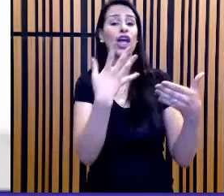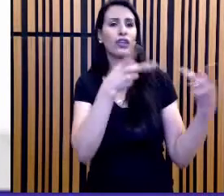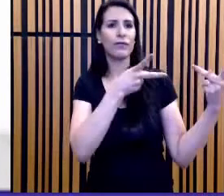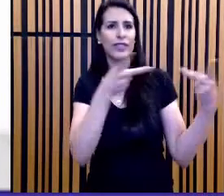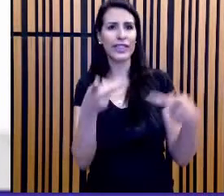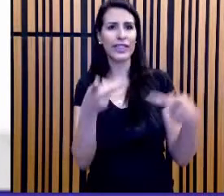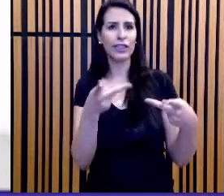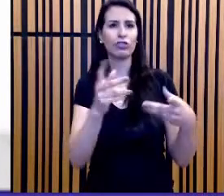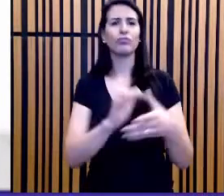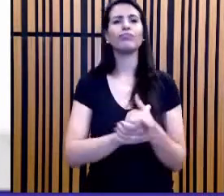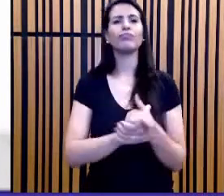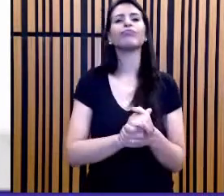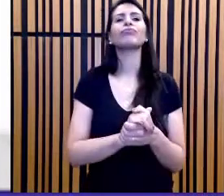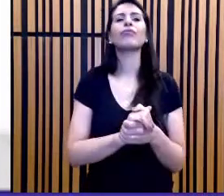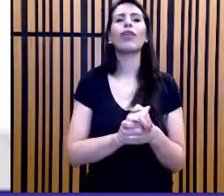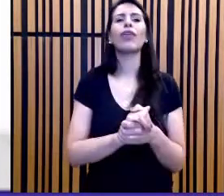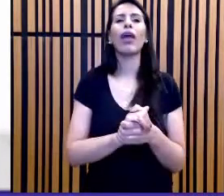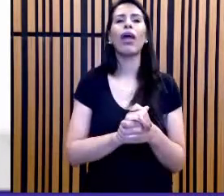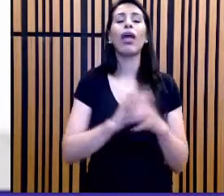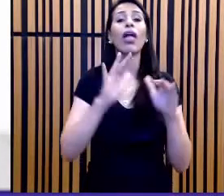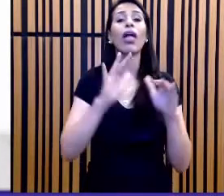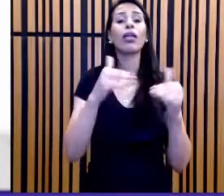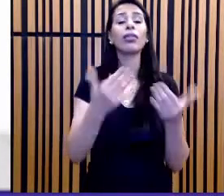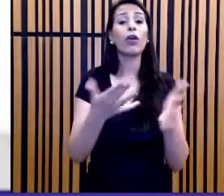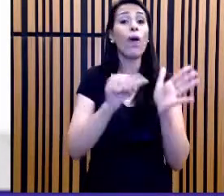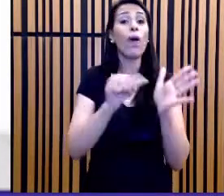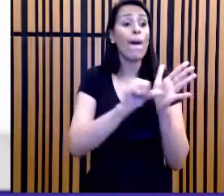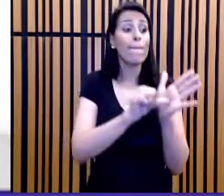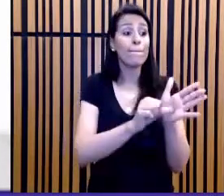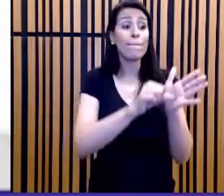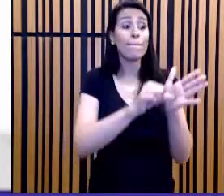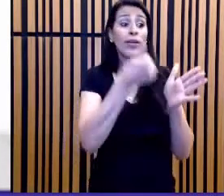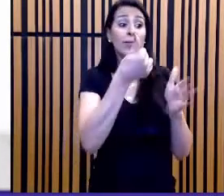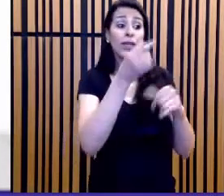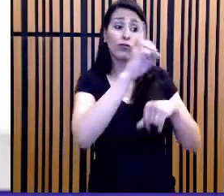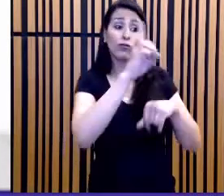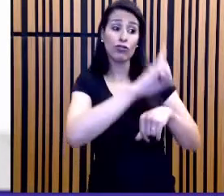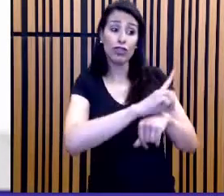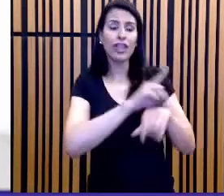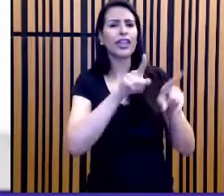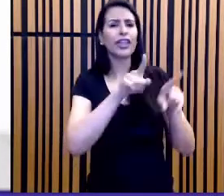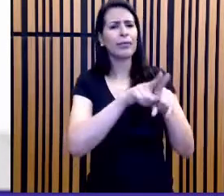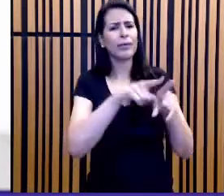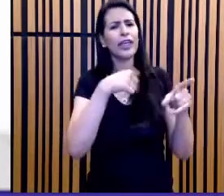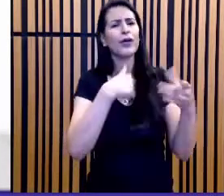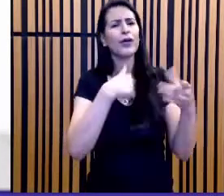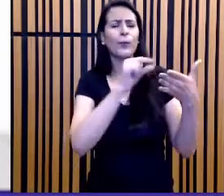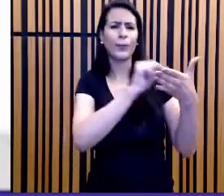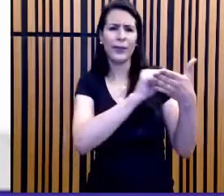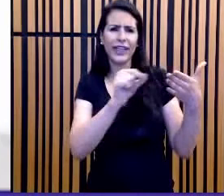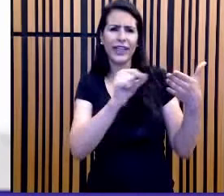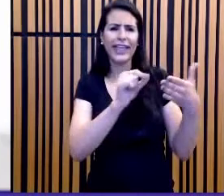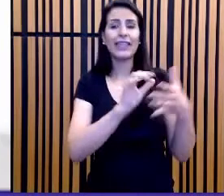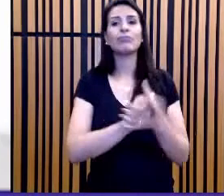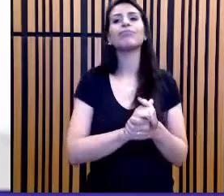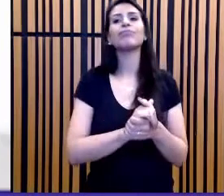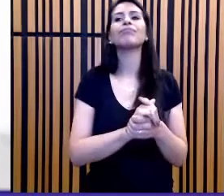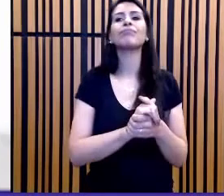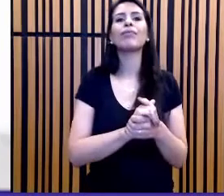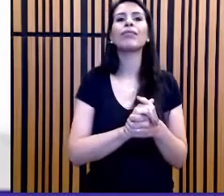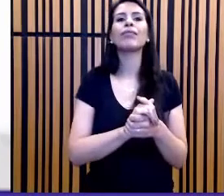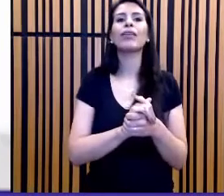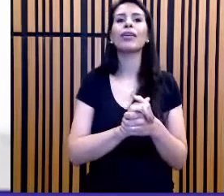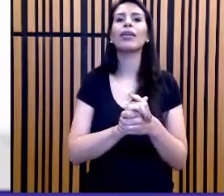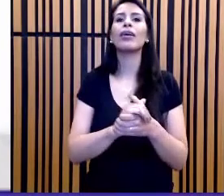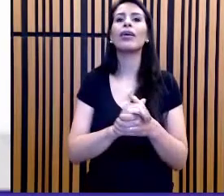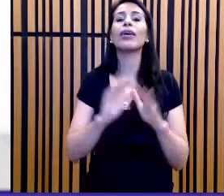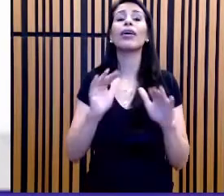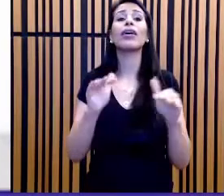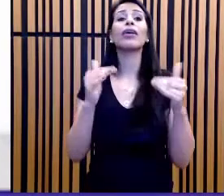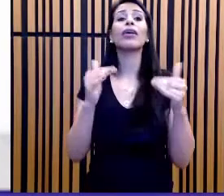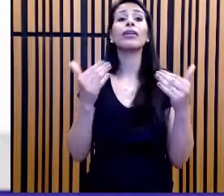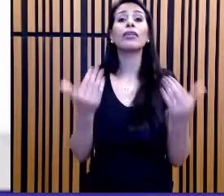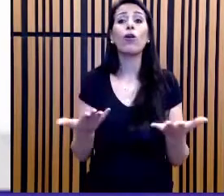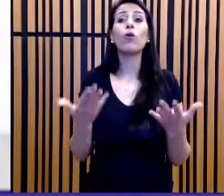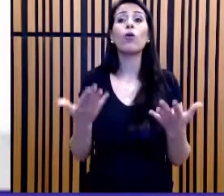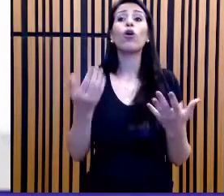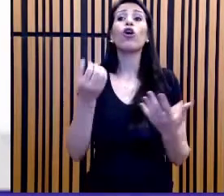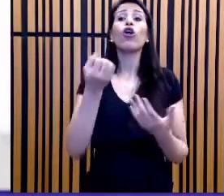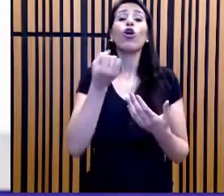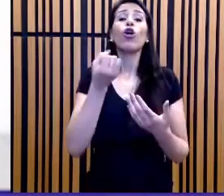número esperado de participantes. Primeiro dia, eu grifei ali também, tinha esquecido. Muito bem. Número esperado de participantes